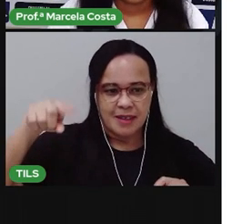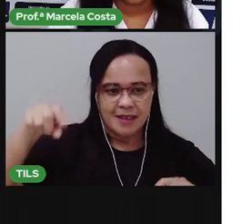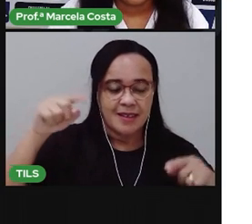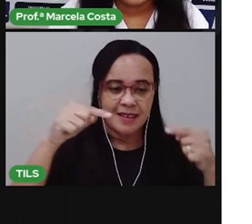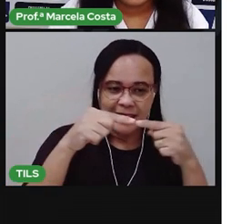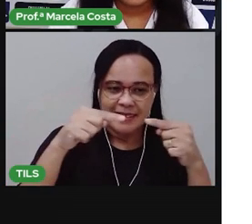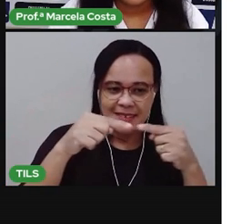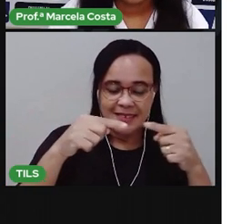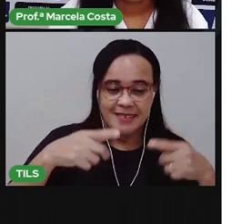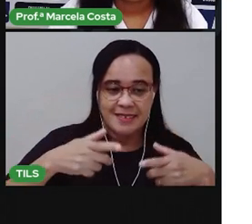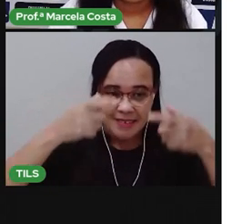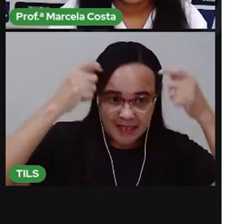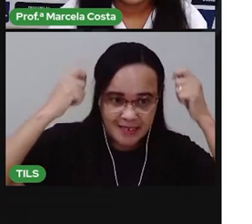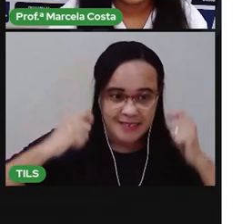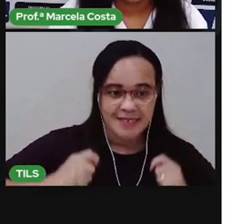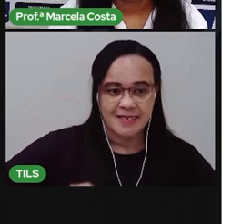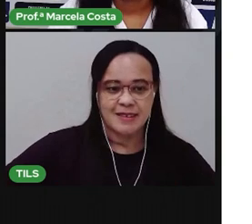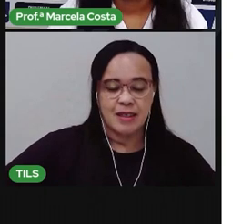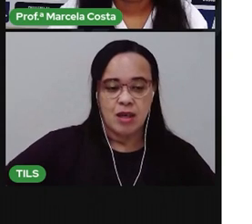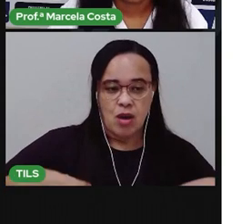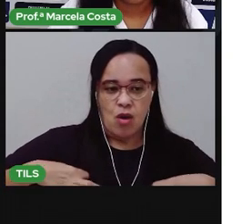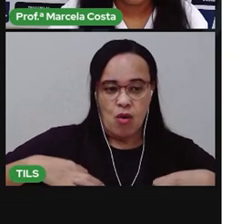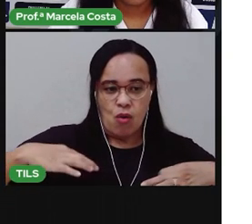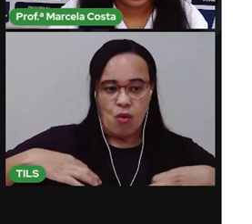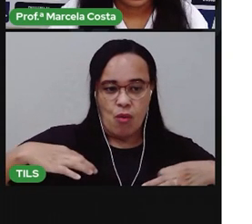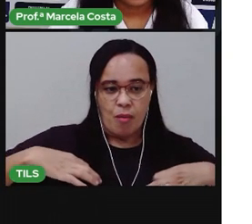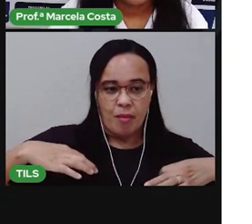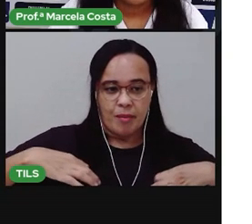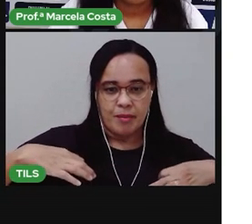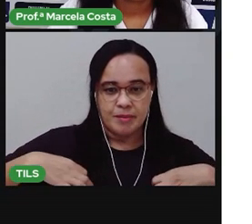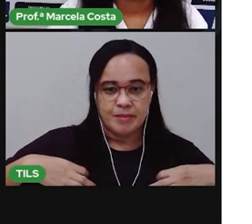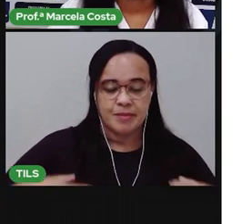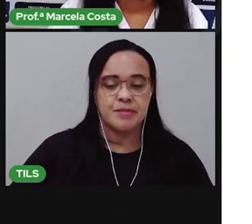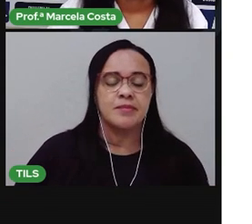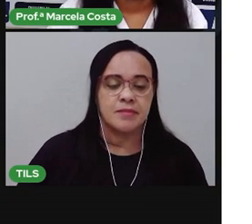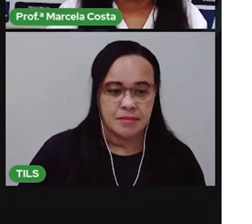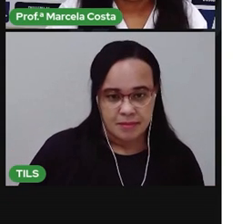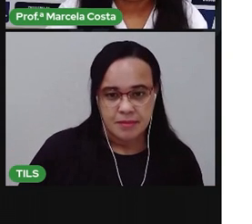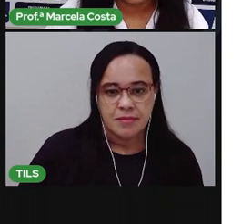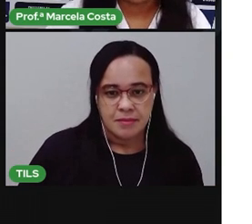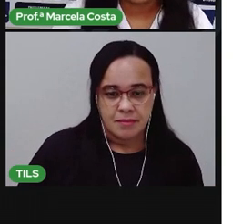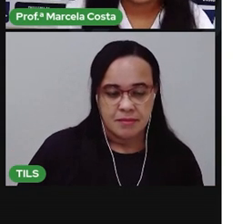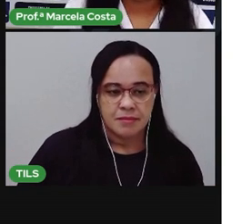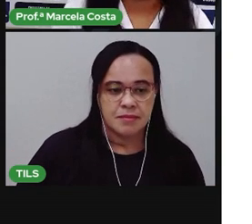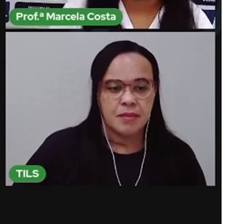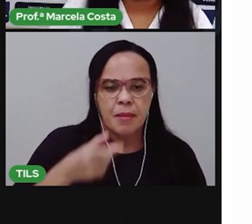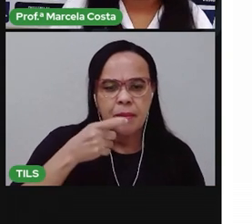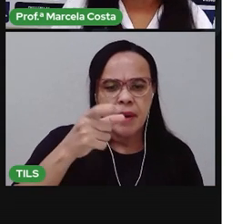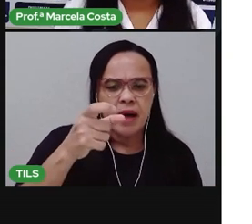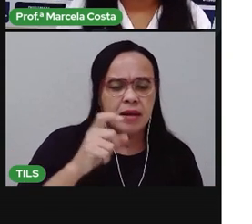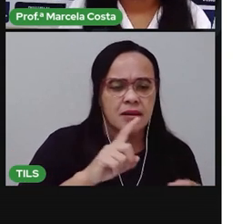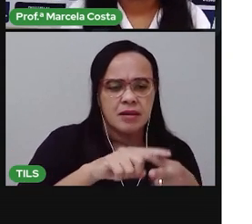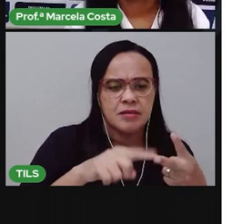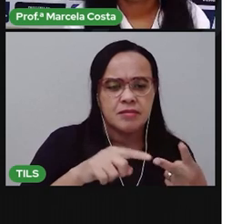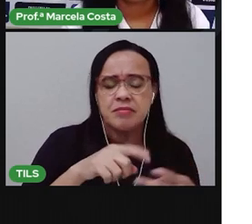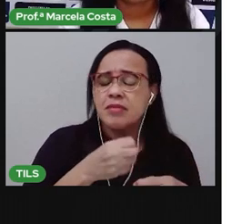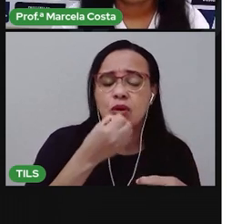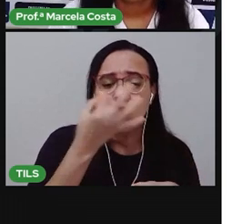Vestir a roupa. Quantas palavras tem essa frase?